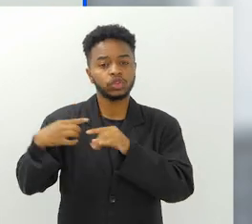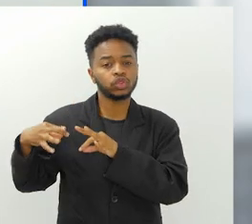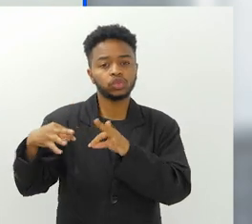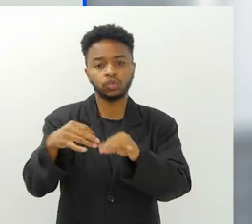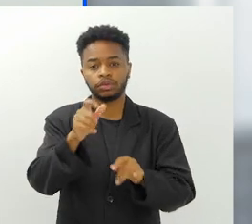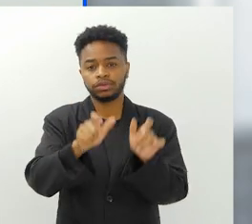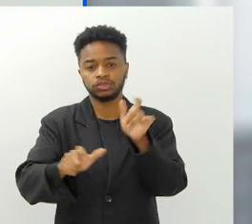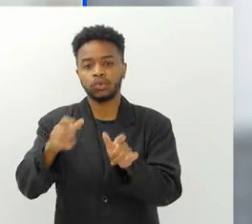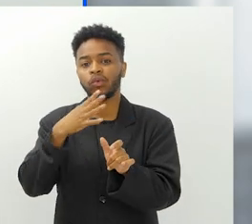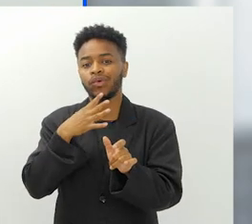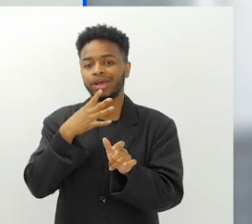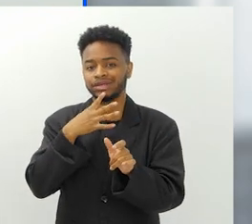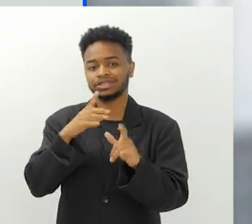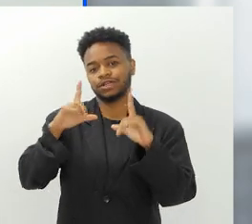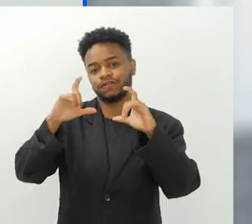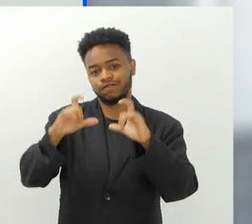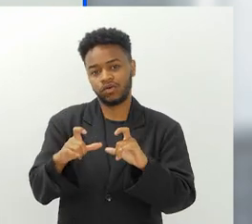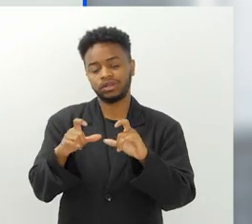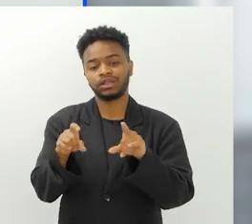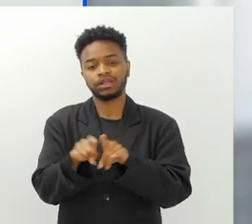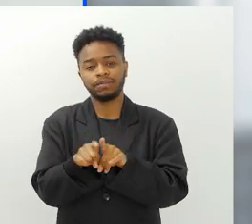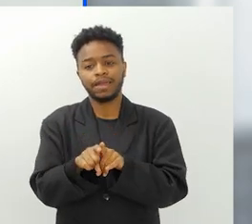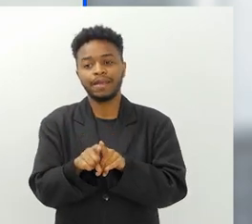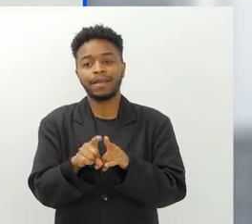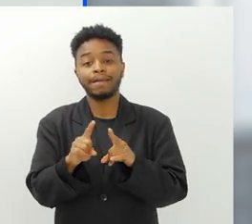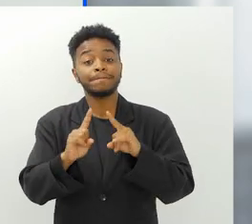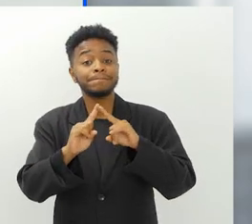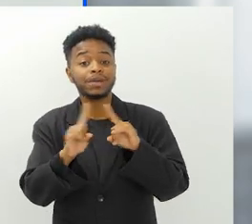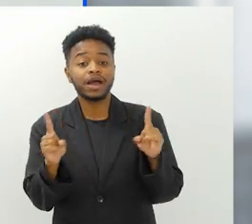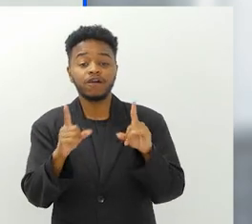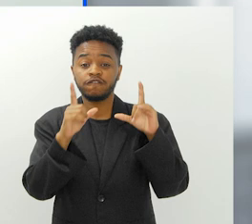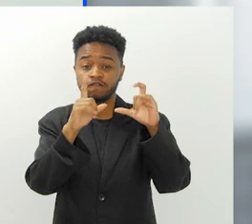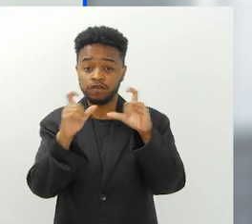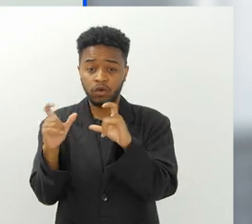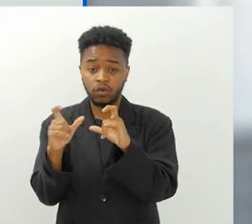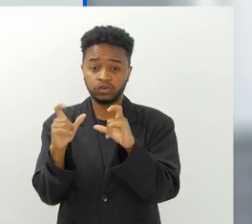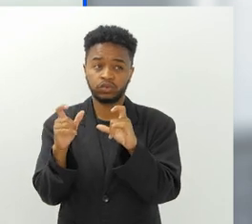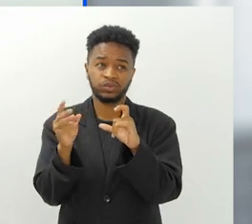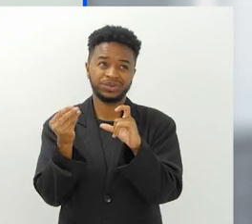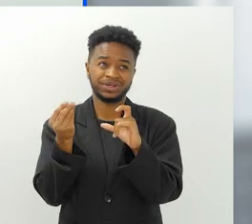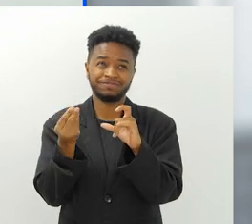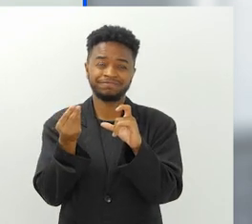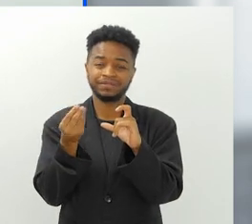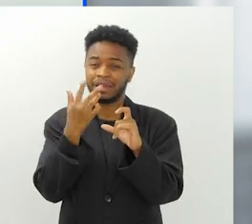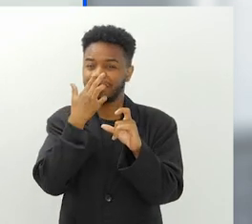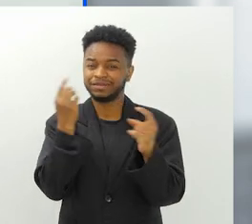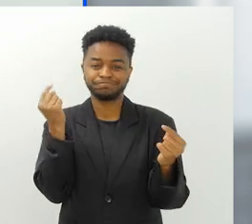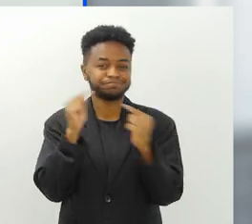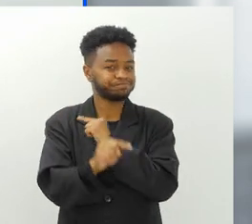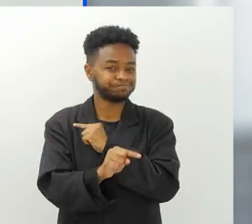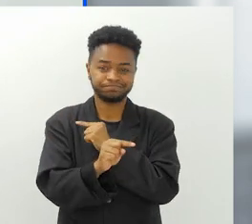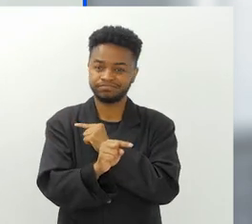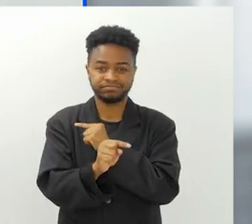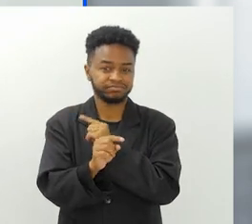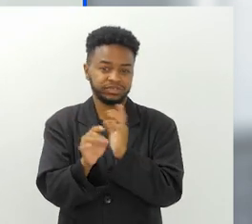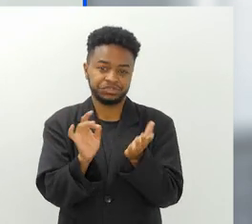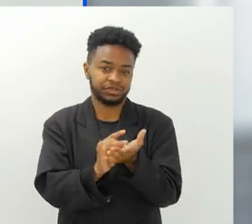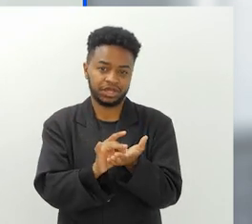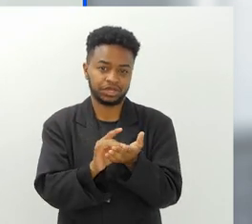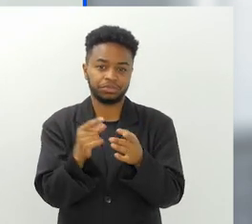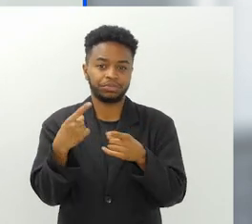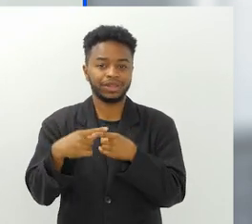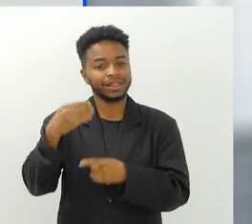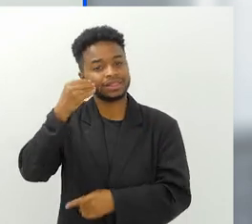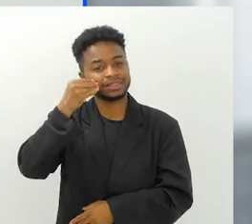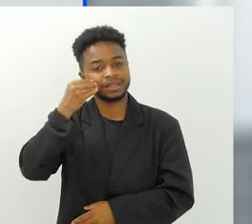conhece essa foto, todo mundo fala de plástico e pensa nessa foto, mas ao mesmo tempo essa foto ela é muito contraproducente na